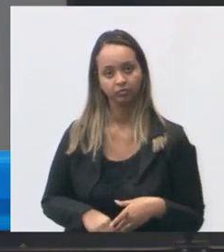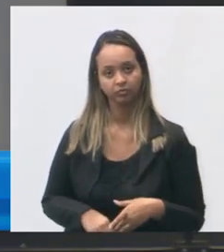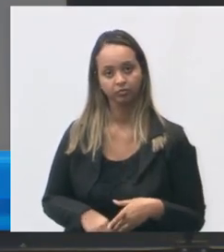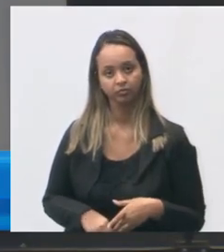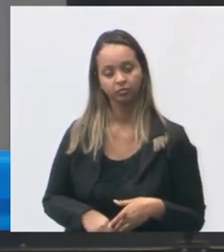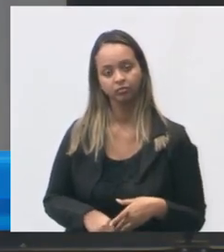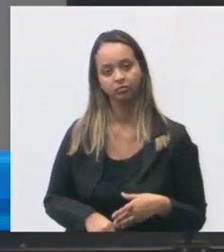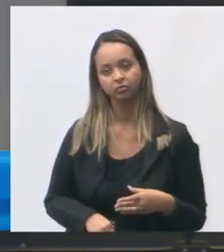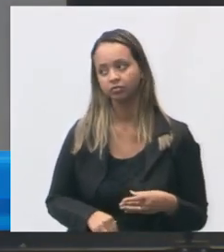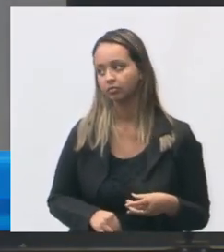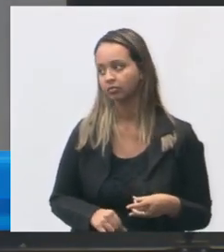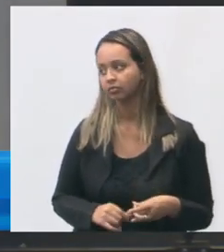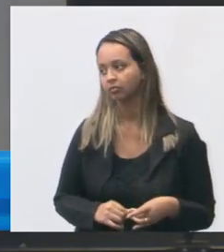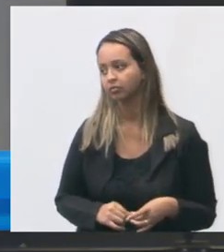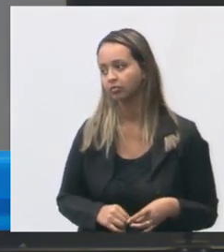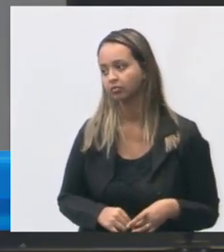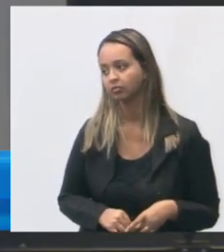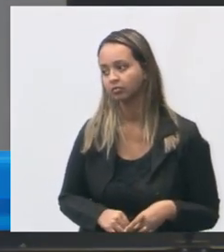aqui